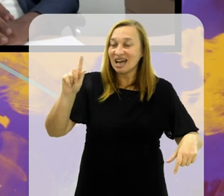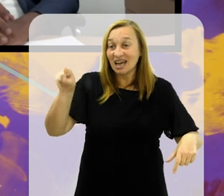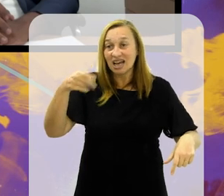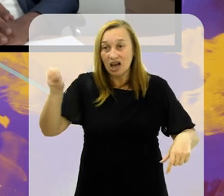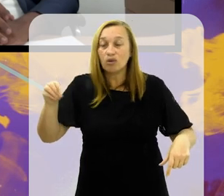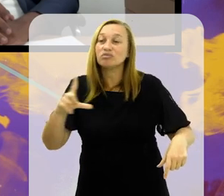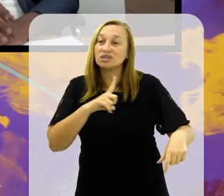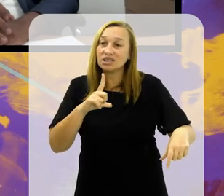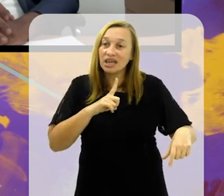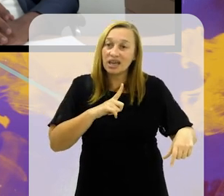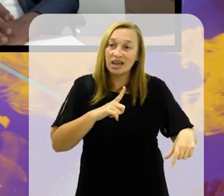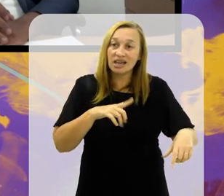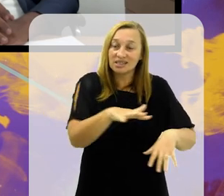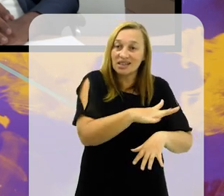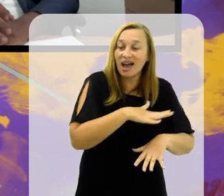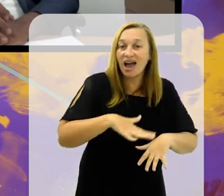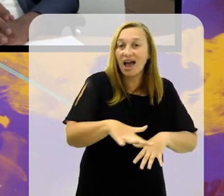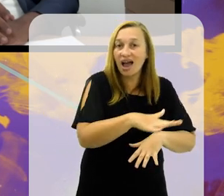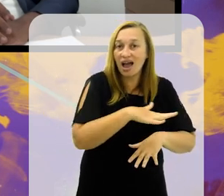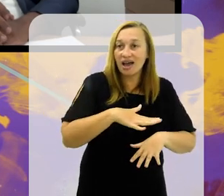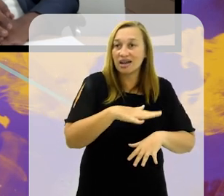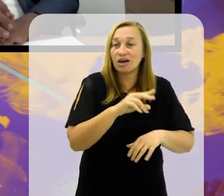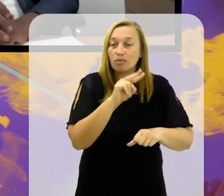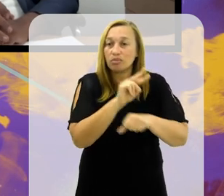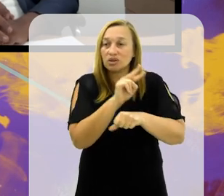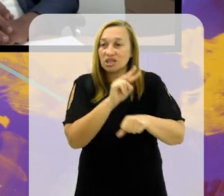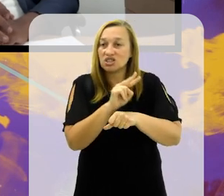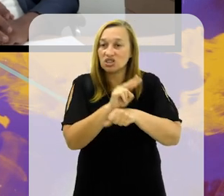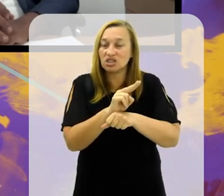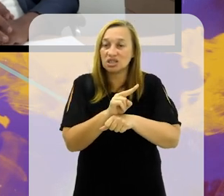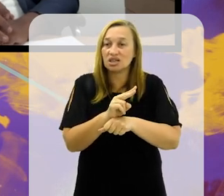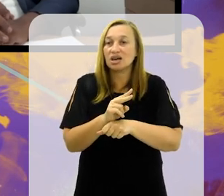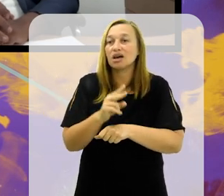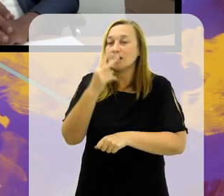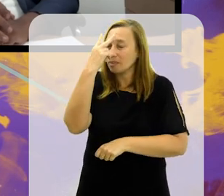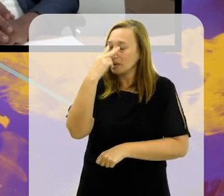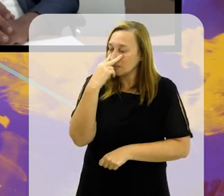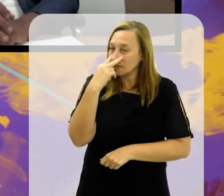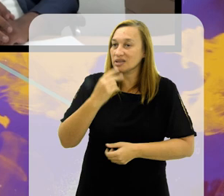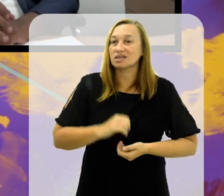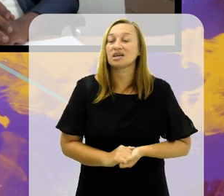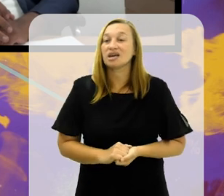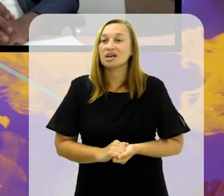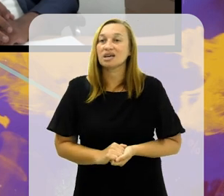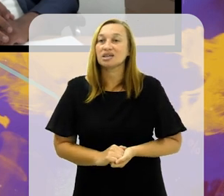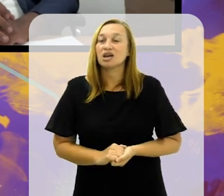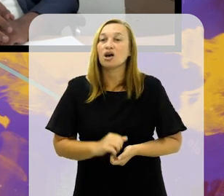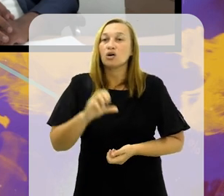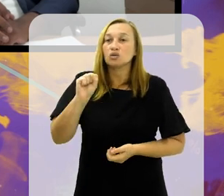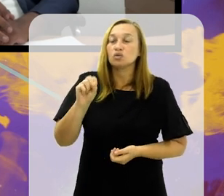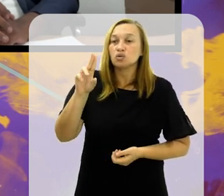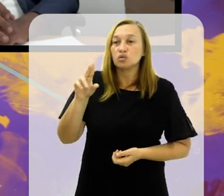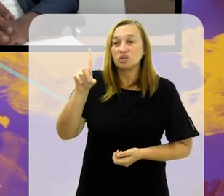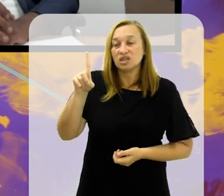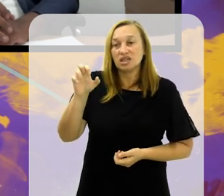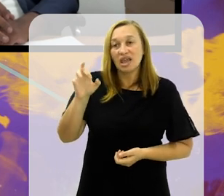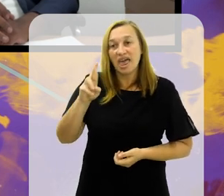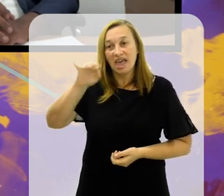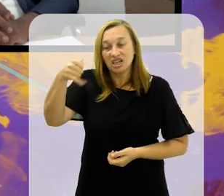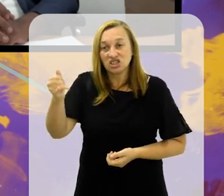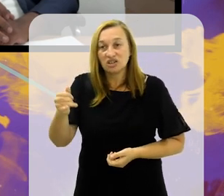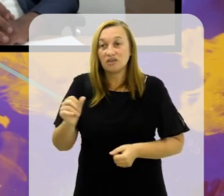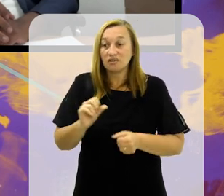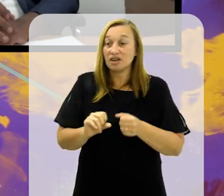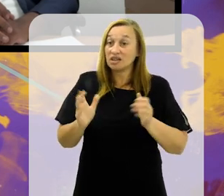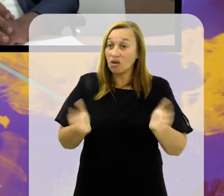há algum tempo esta área reservada para os deficientes visuais. E esta tua inovação que a Suderge